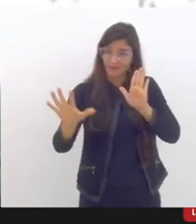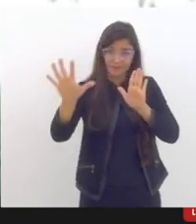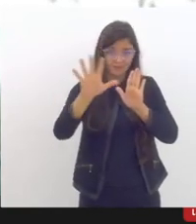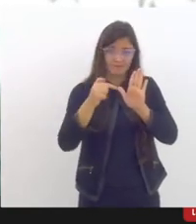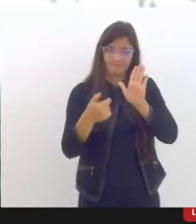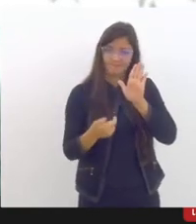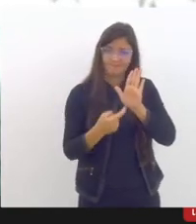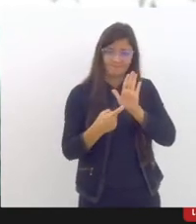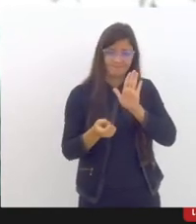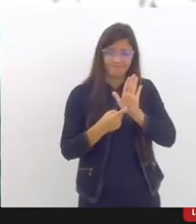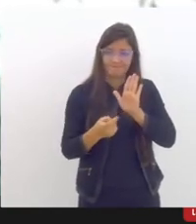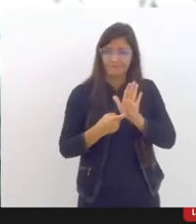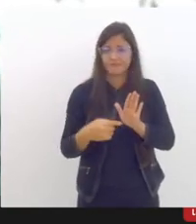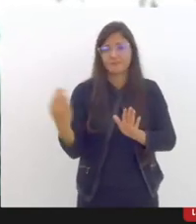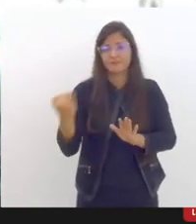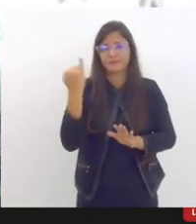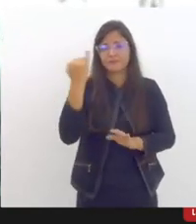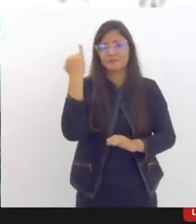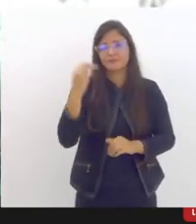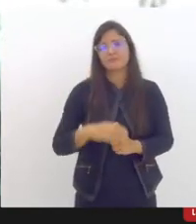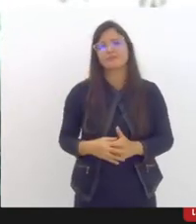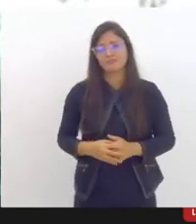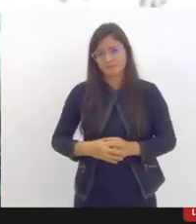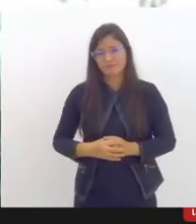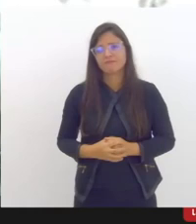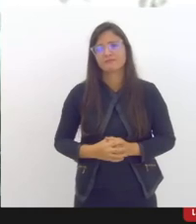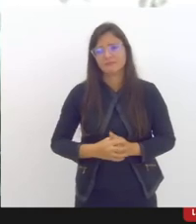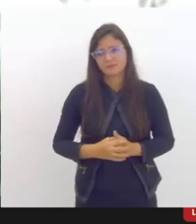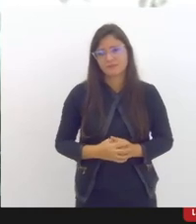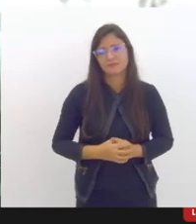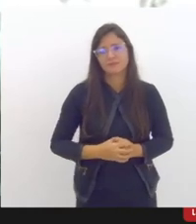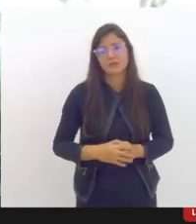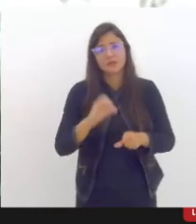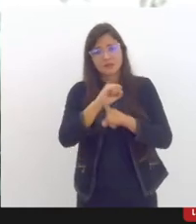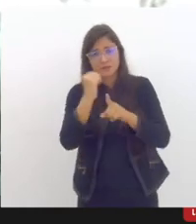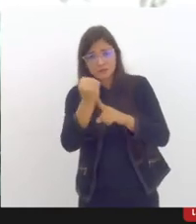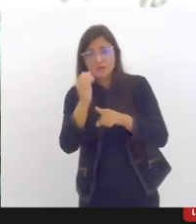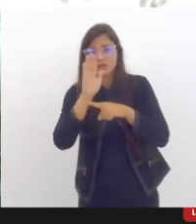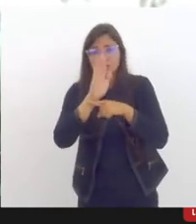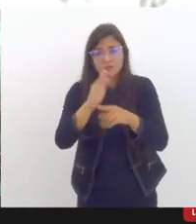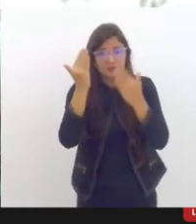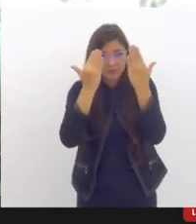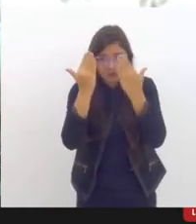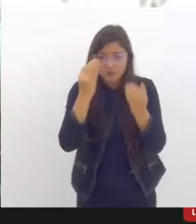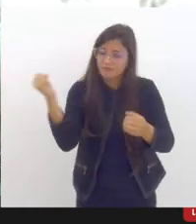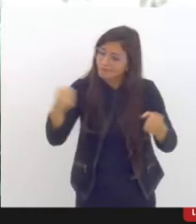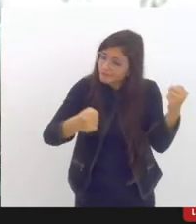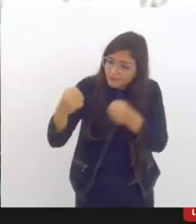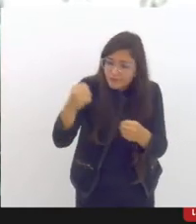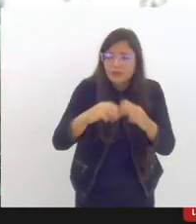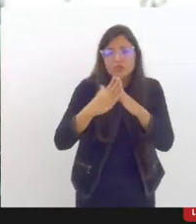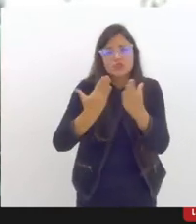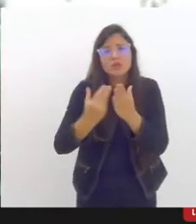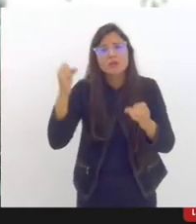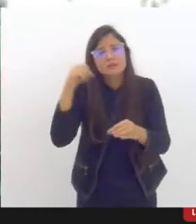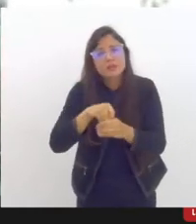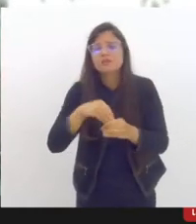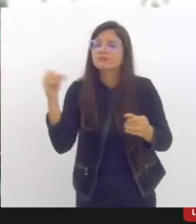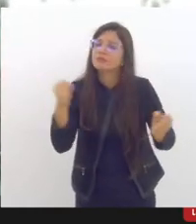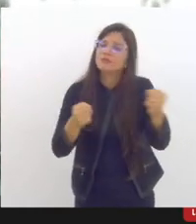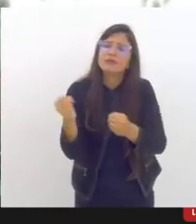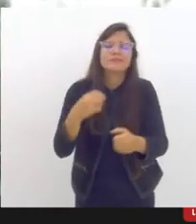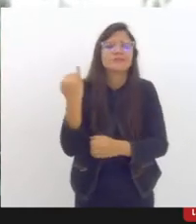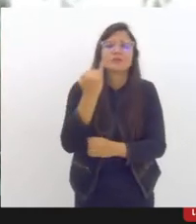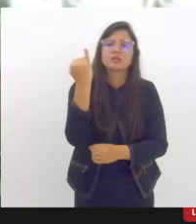reivindicação das entidades representativas do serviço social e psicologia insere assistentes sociais e psicólogas na